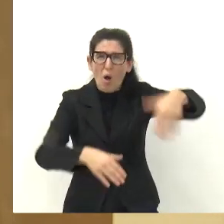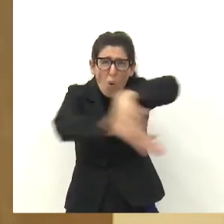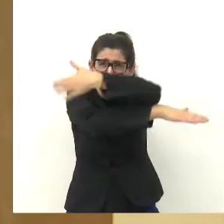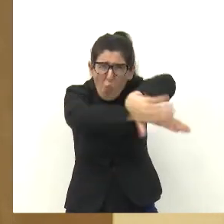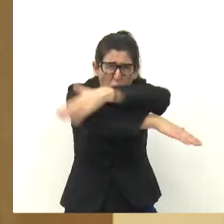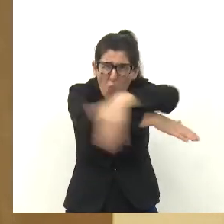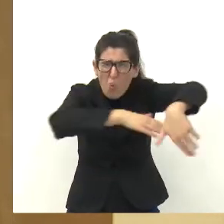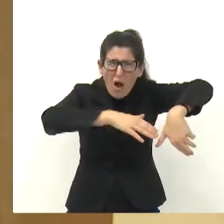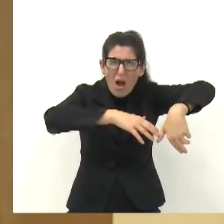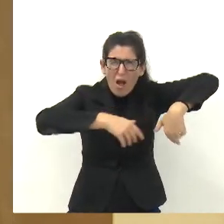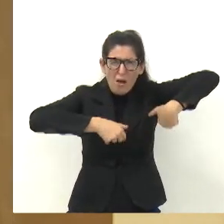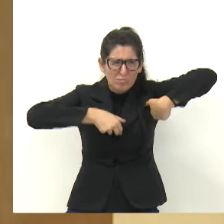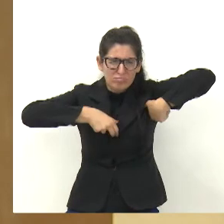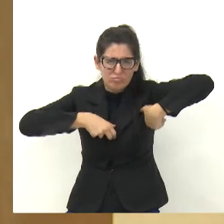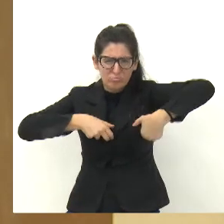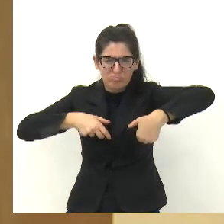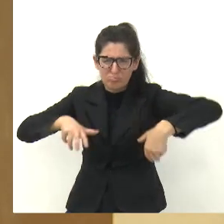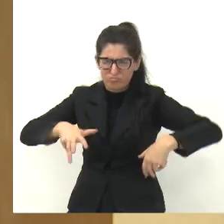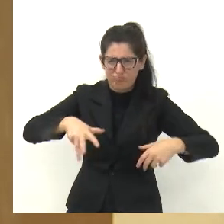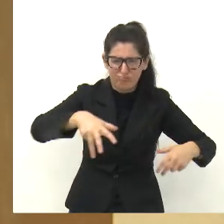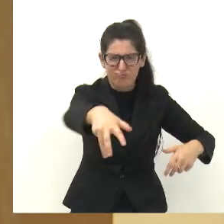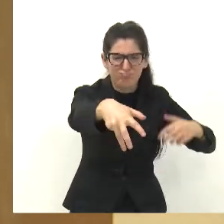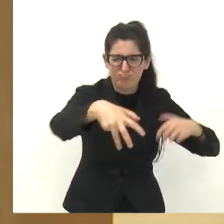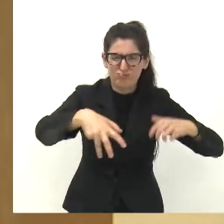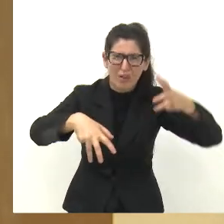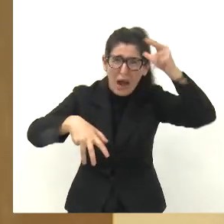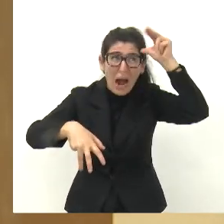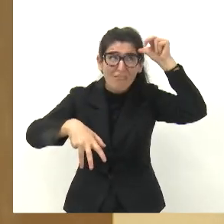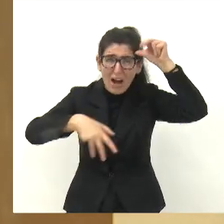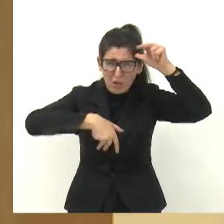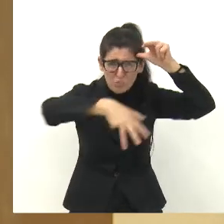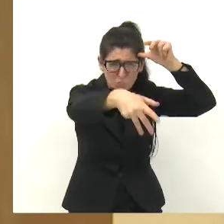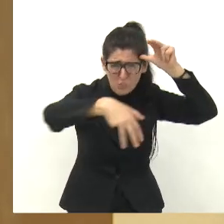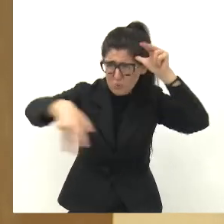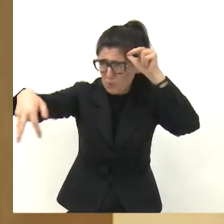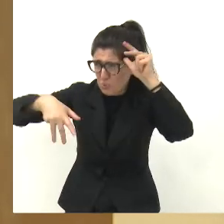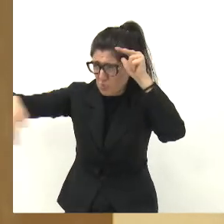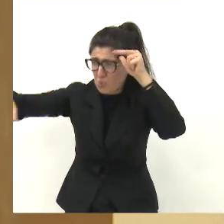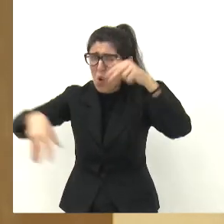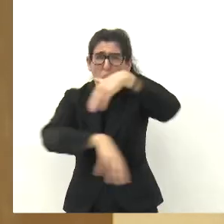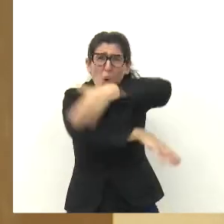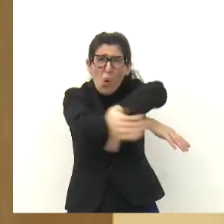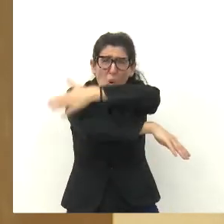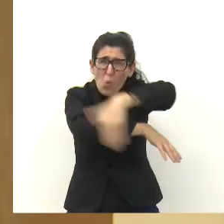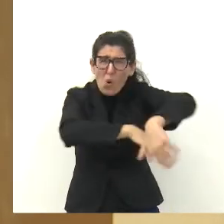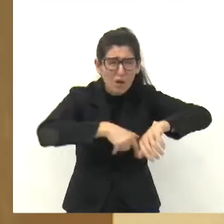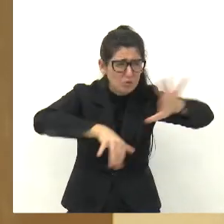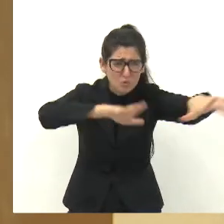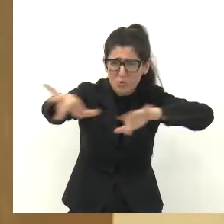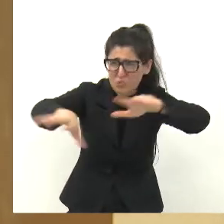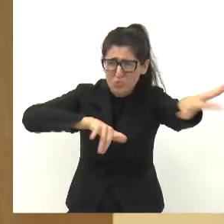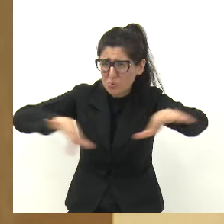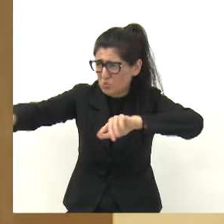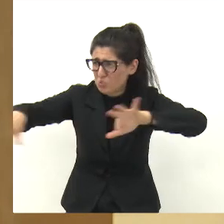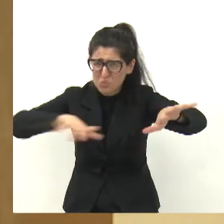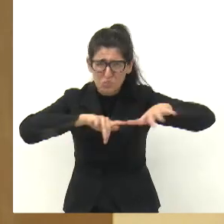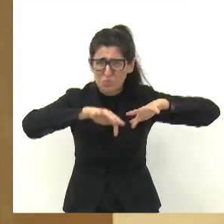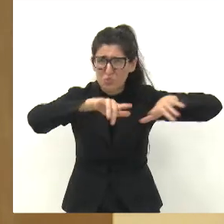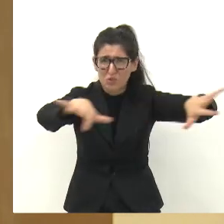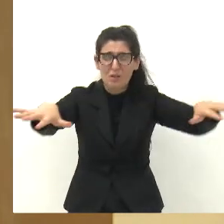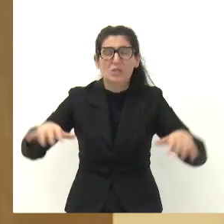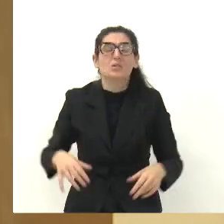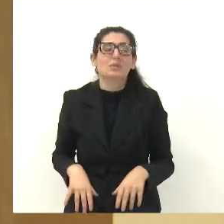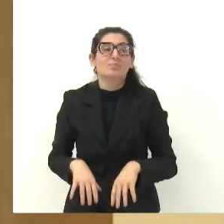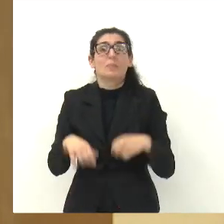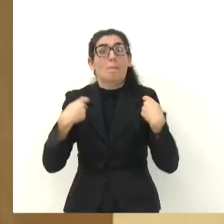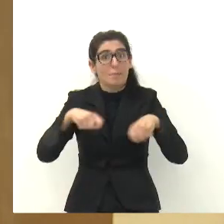que ter responsabilidade, e está levando a melhoria para eles lá. Eu prontifiquei, e eu tenho certeza que mais vereadores vão estar olhando para vocês aí.